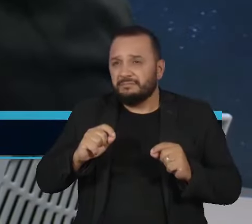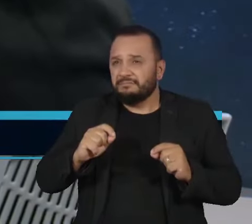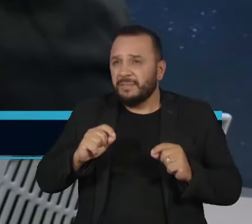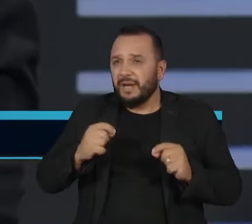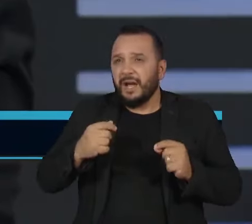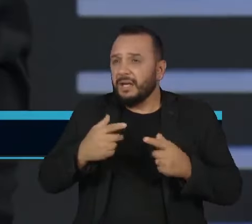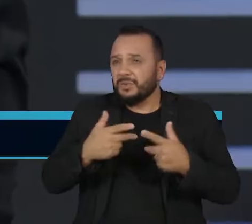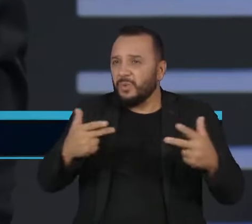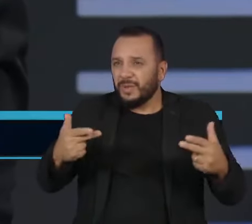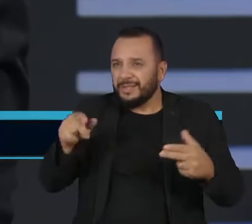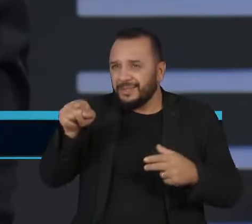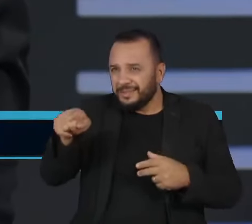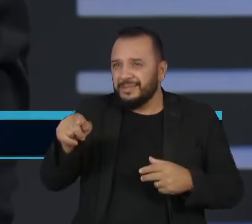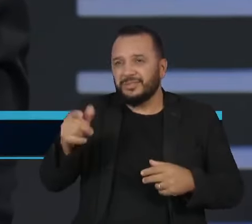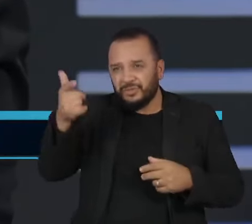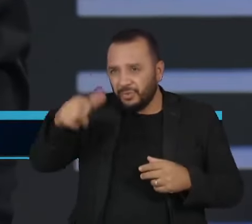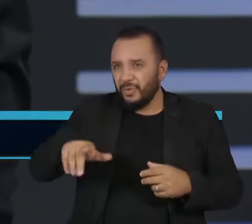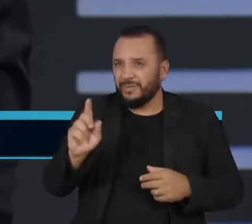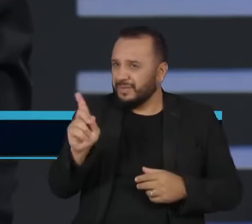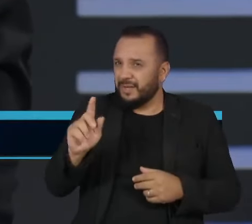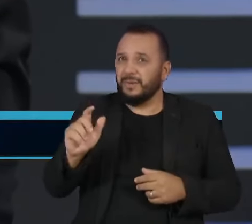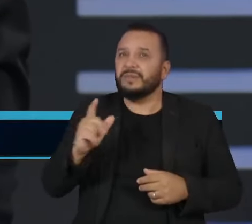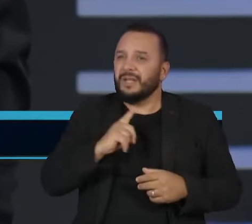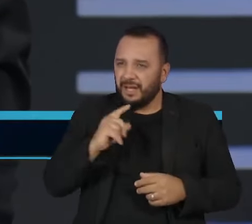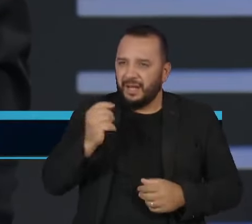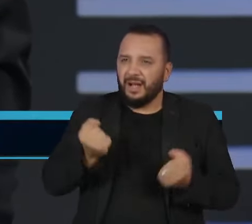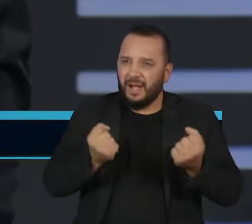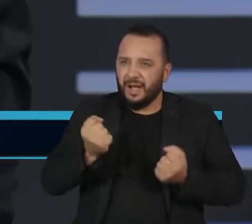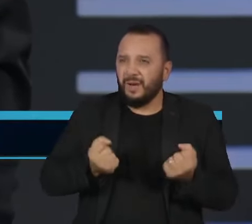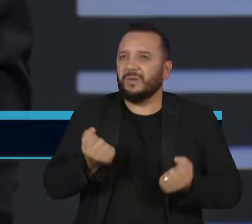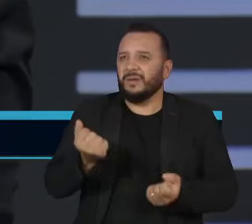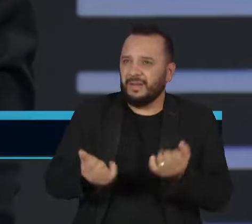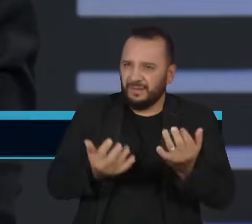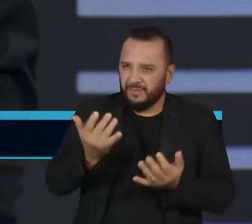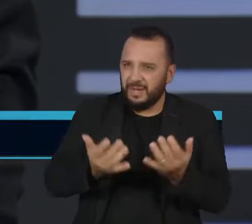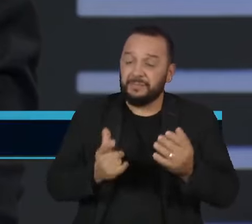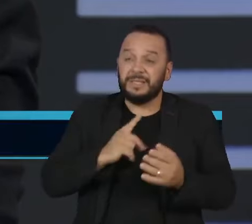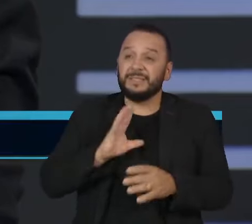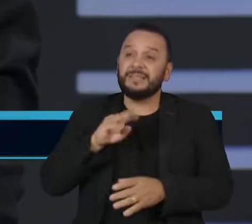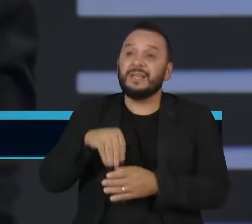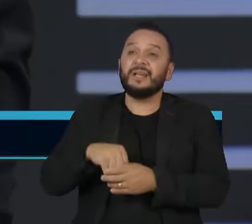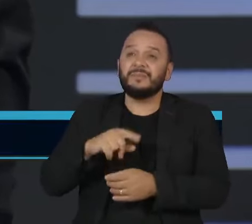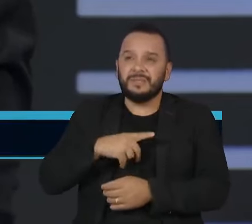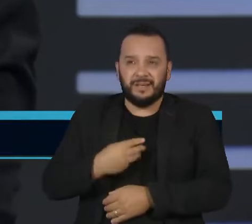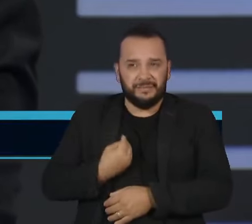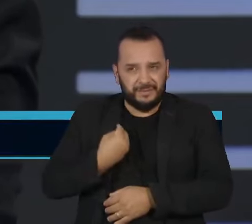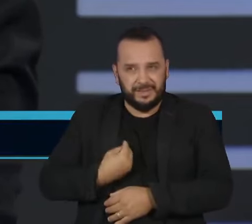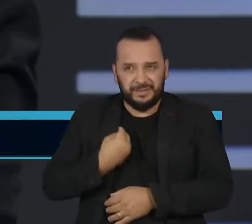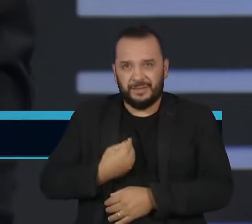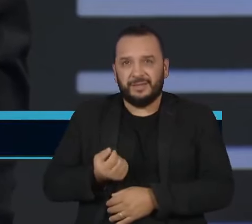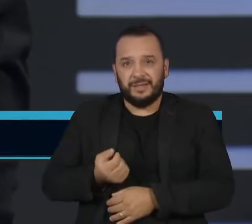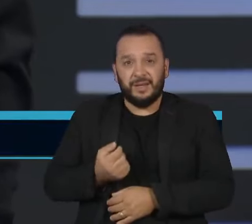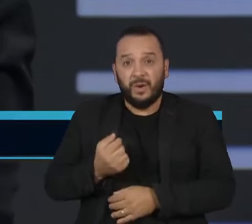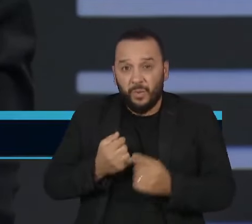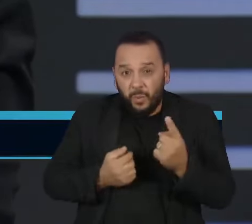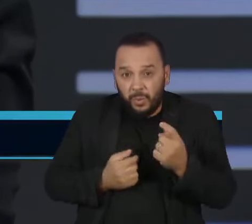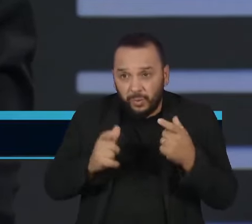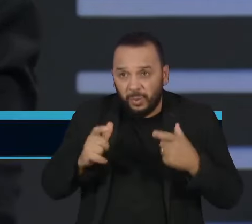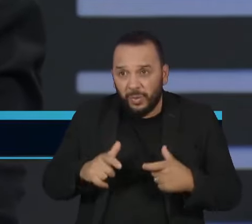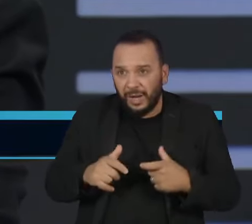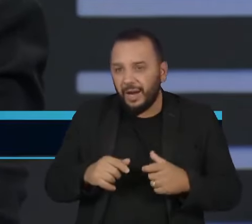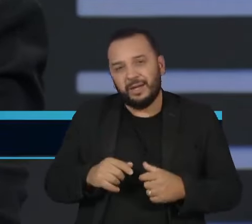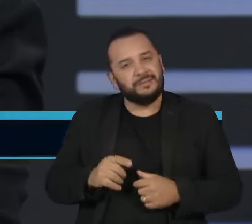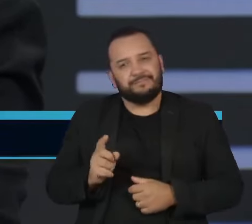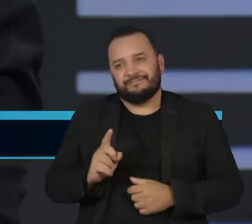sejam desse modo. São carros queimados, mas que traziam sim vidas dentro dele. Não é o único lugar, não é o único